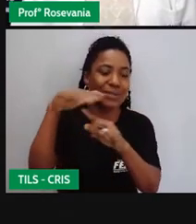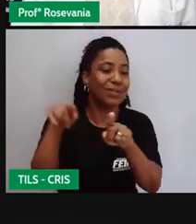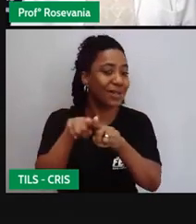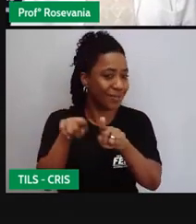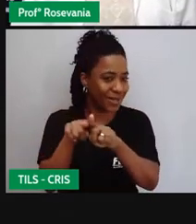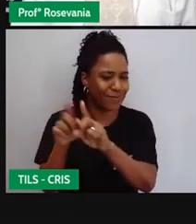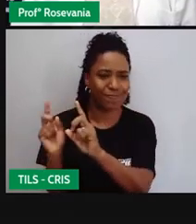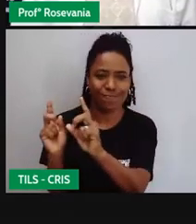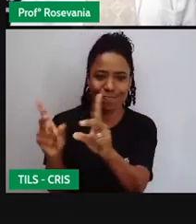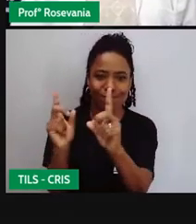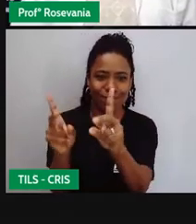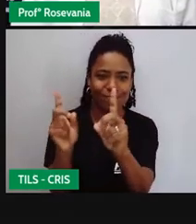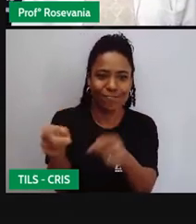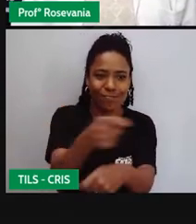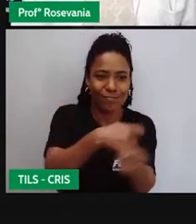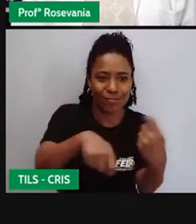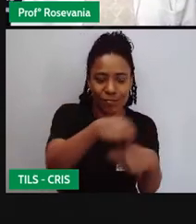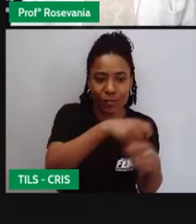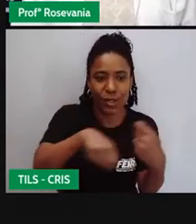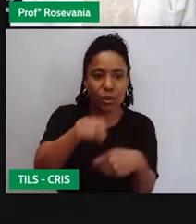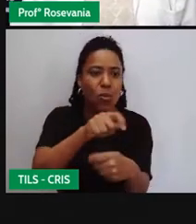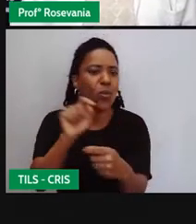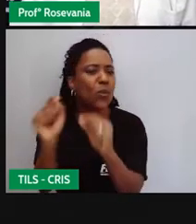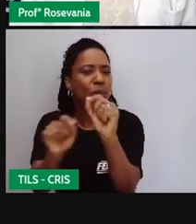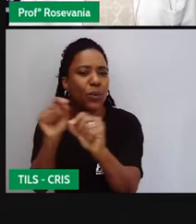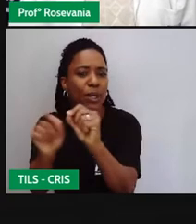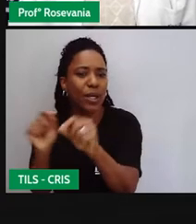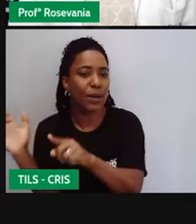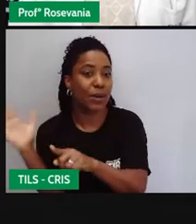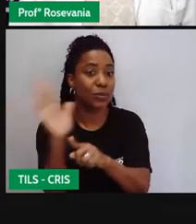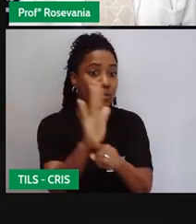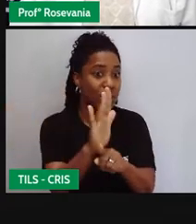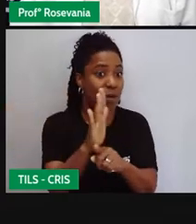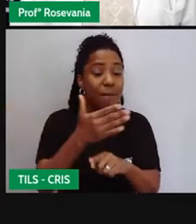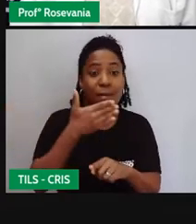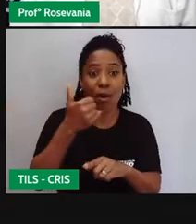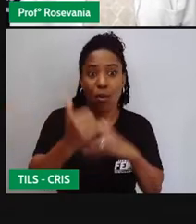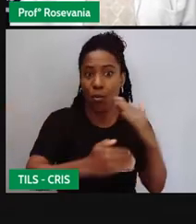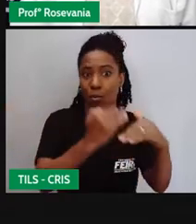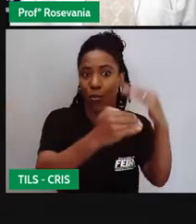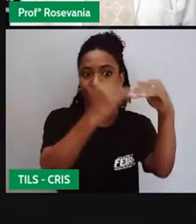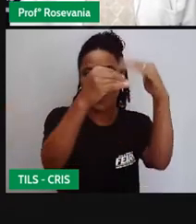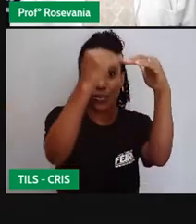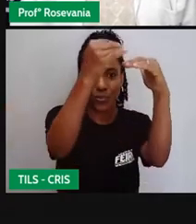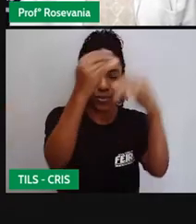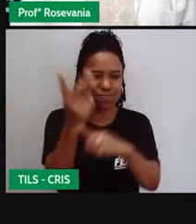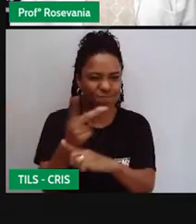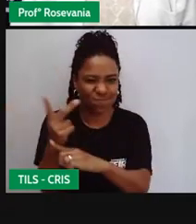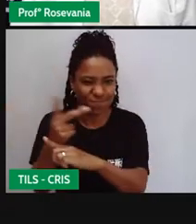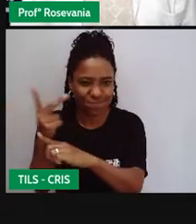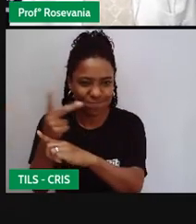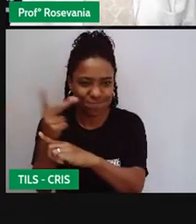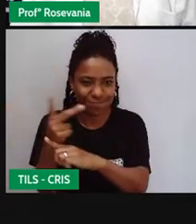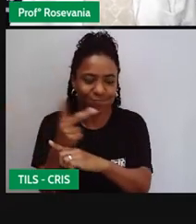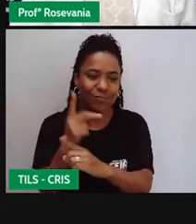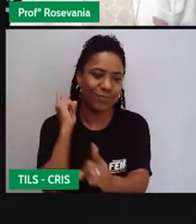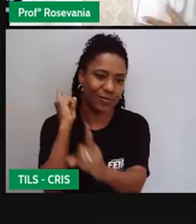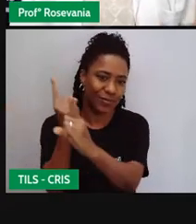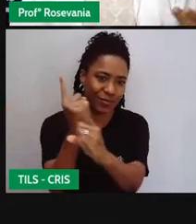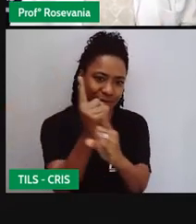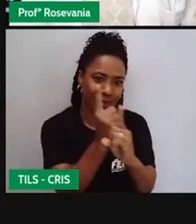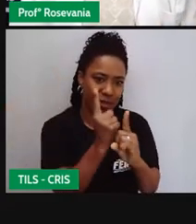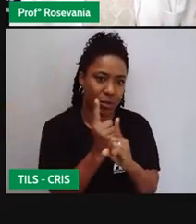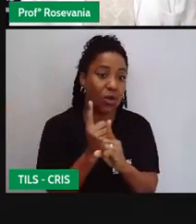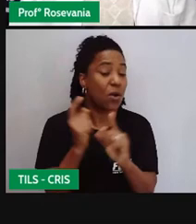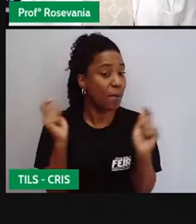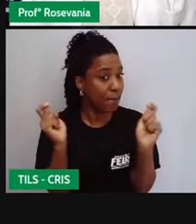soluções que garantam eficiência e qualidade na produção. Até colocar alguns outros tipos de predadores aí